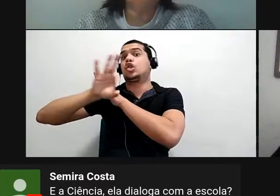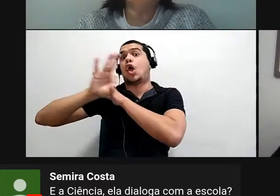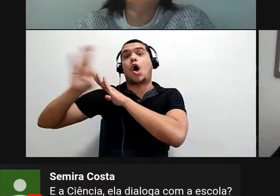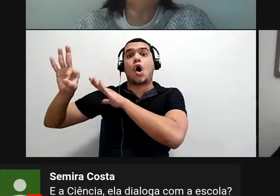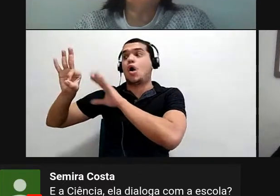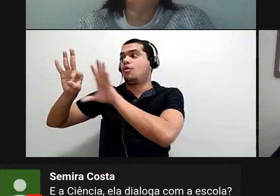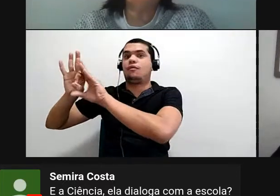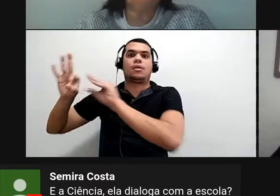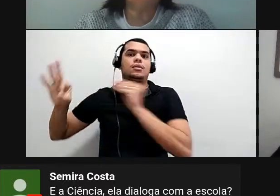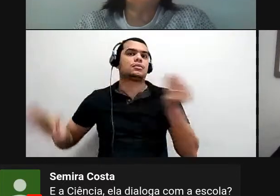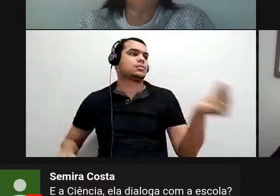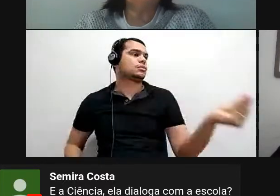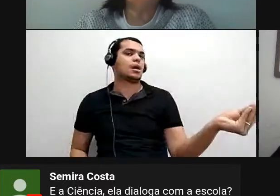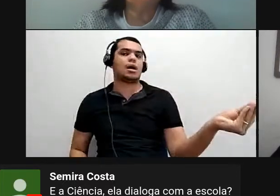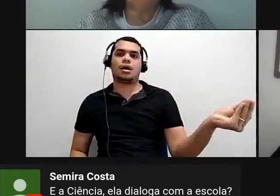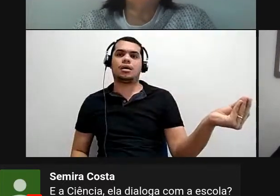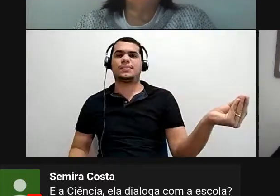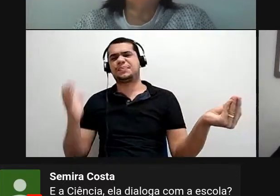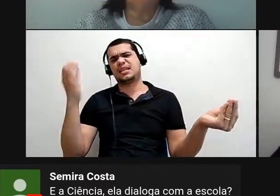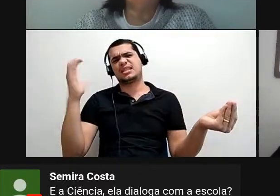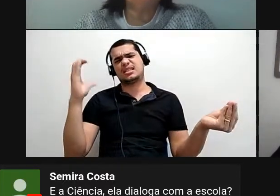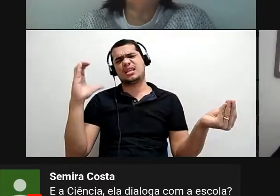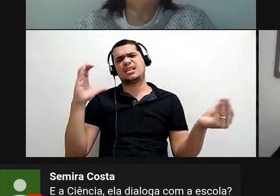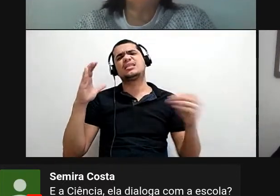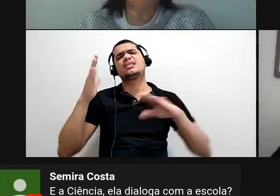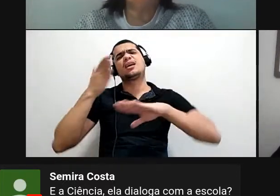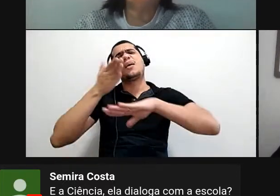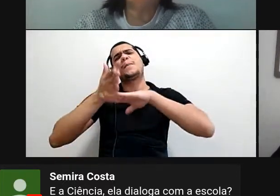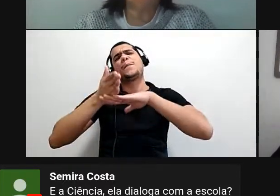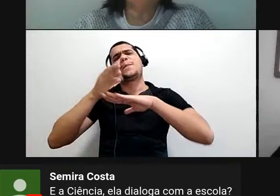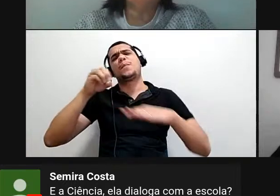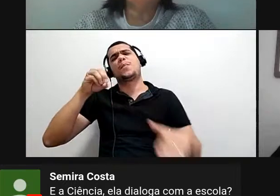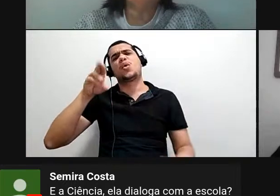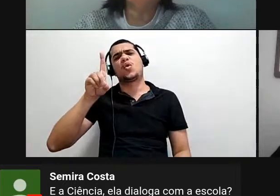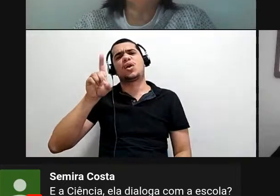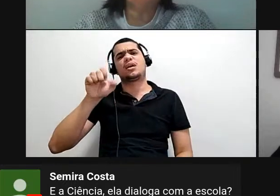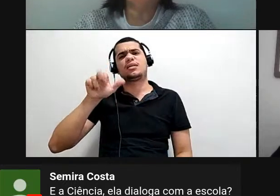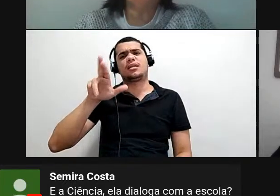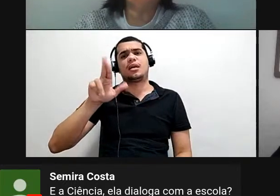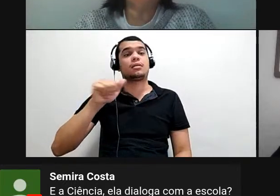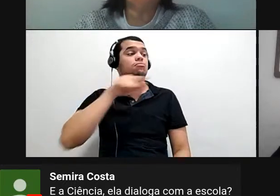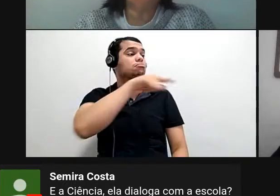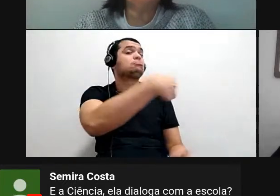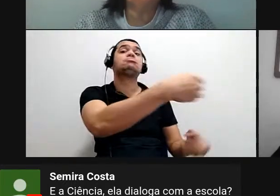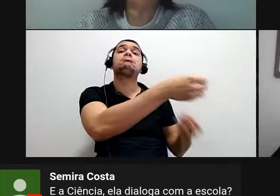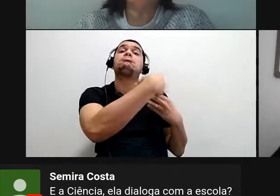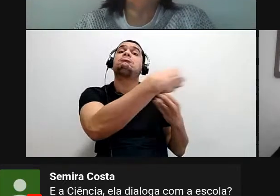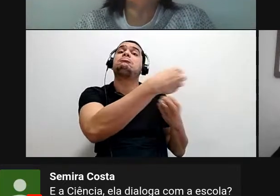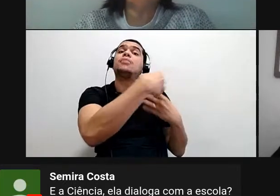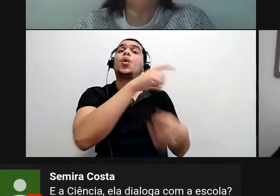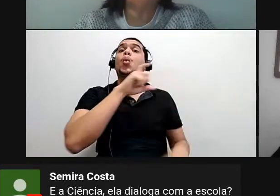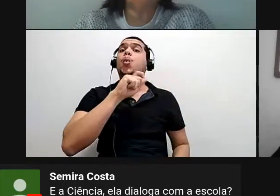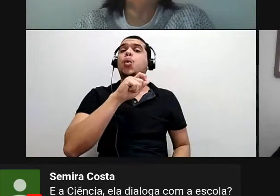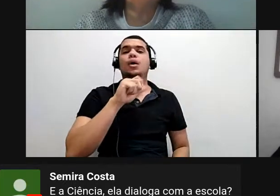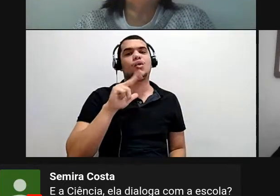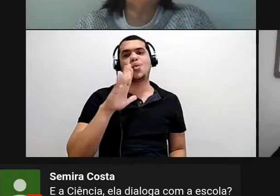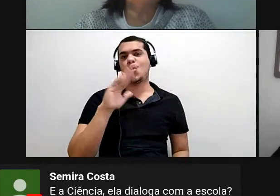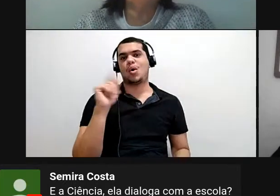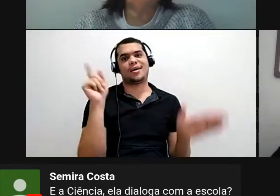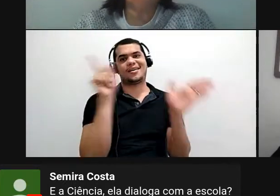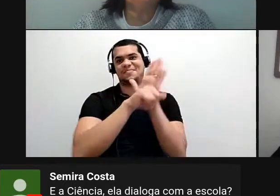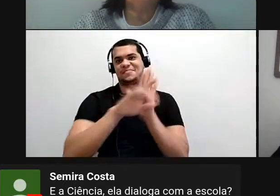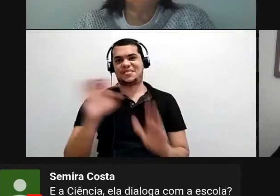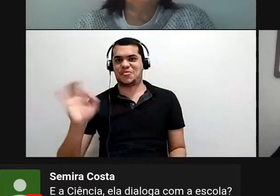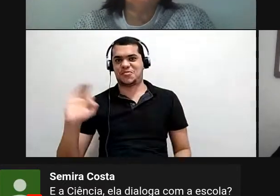É moderno, é a ciência moderna. Mas nunca perguntam o que a gente pode aprender com vocês, né? Eu acho que se a